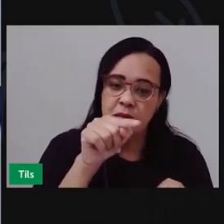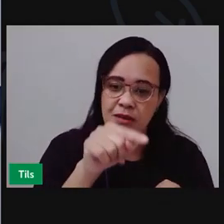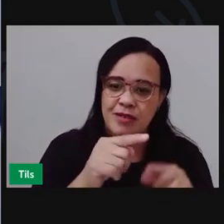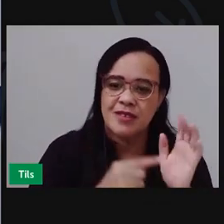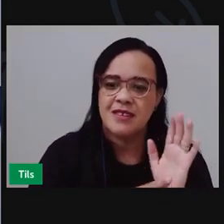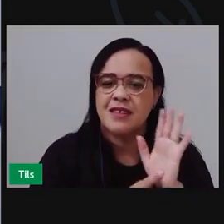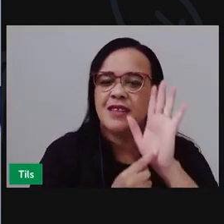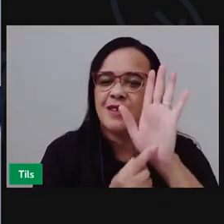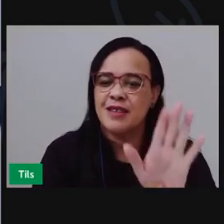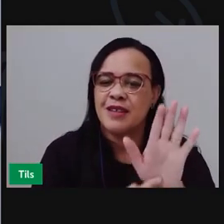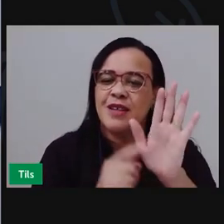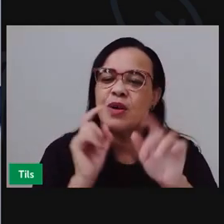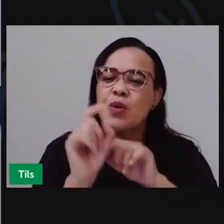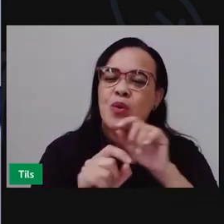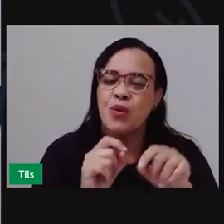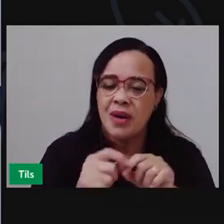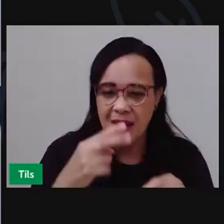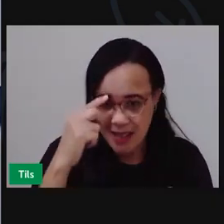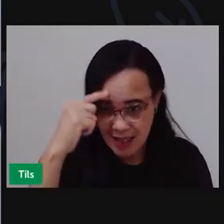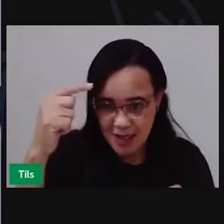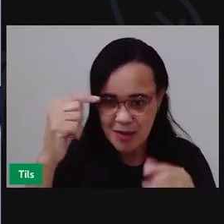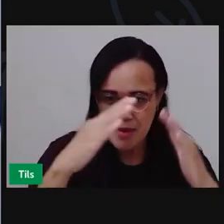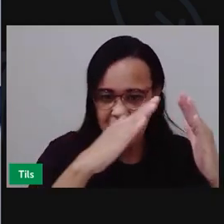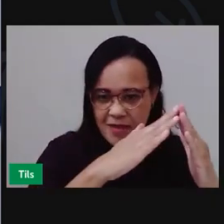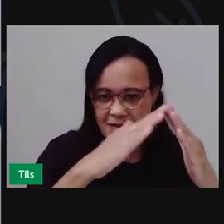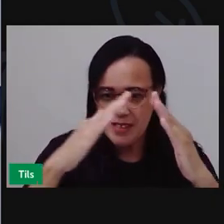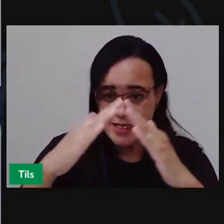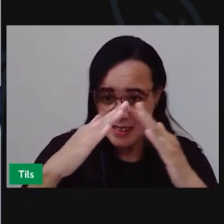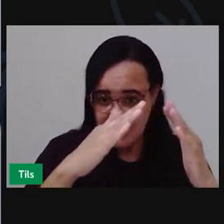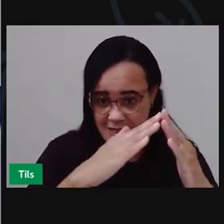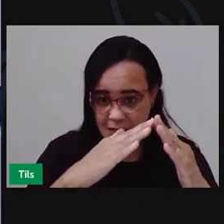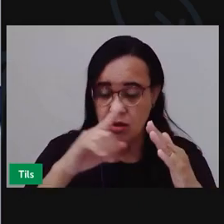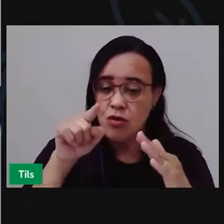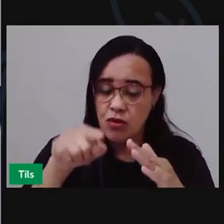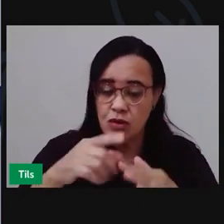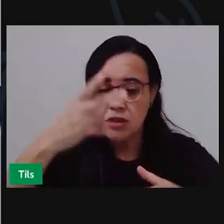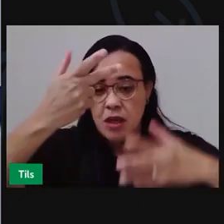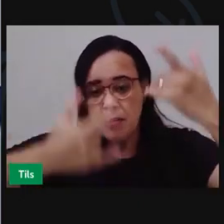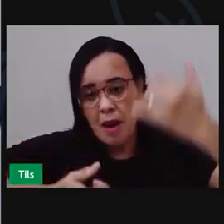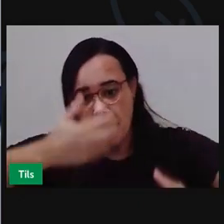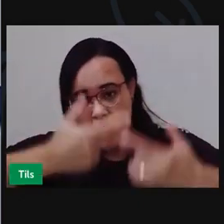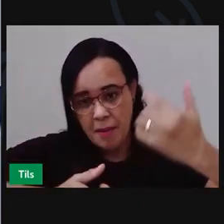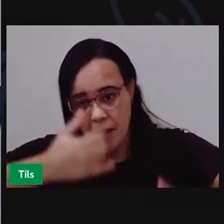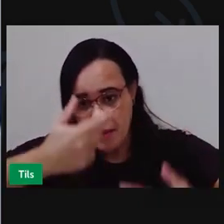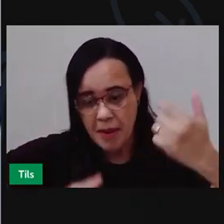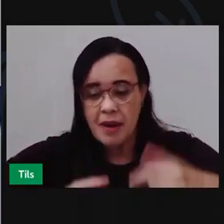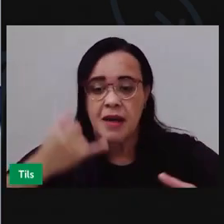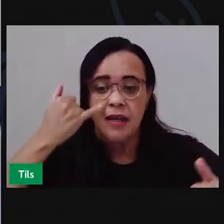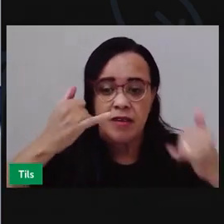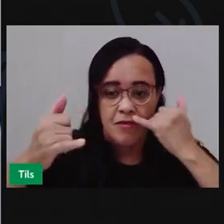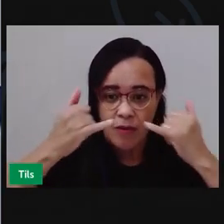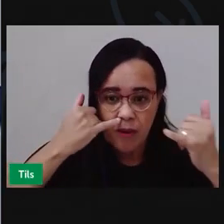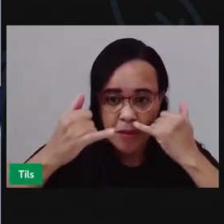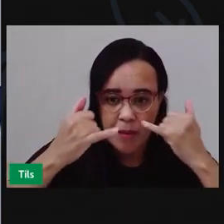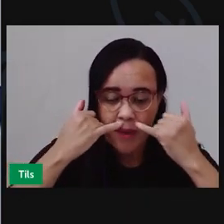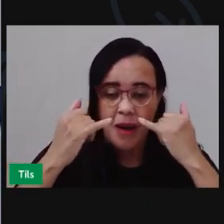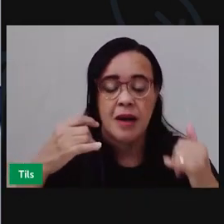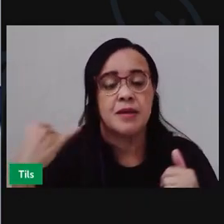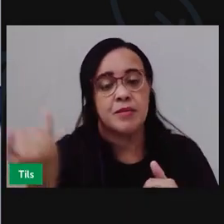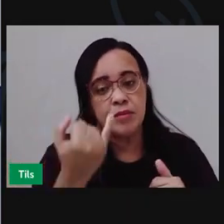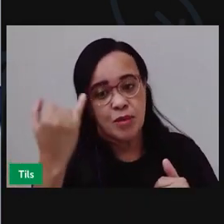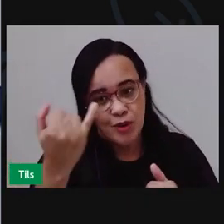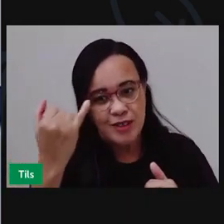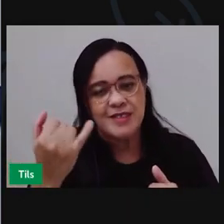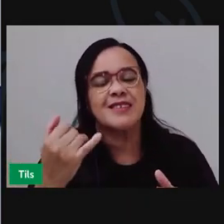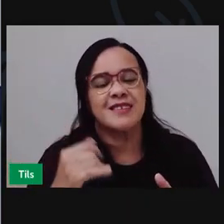para os seus vizinhos por meio de uma campanha de concentração agora a gente vai se despedir